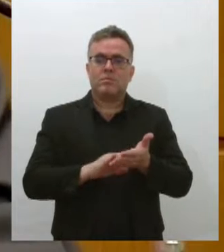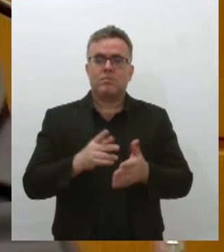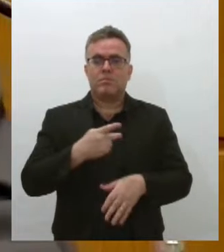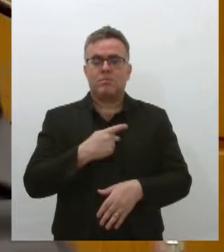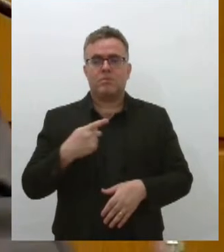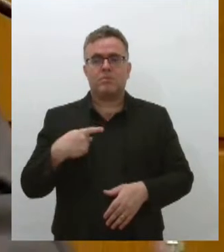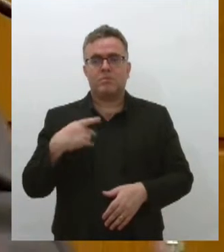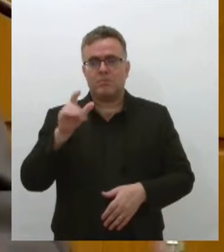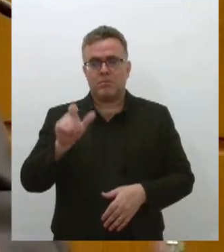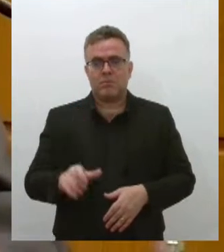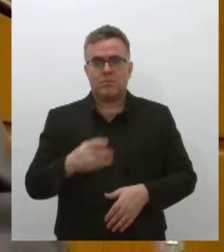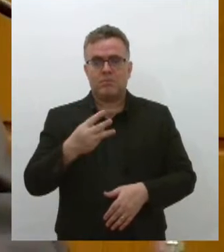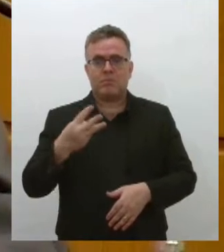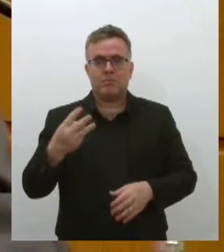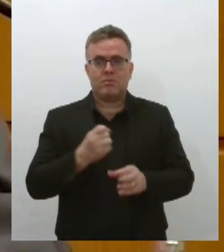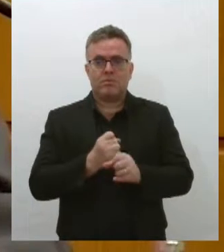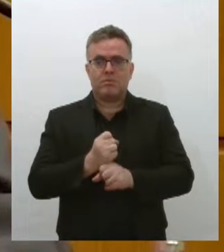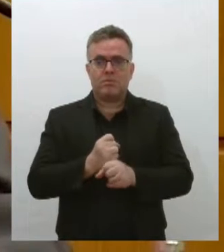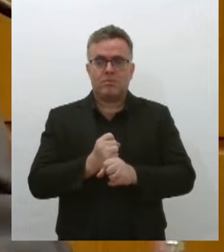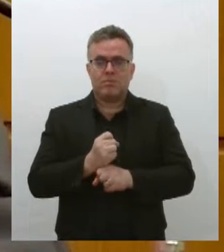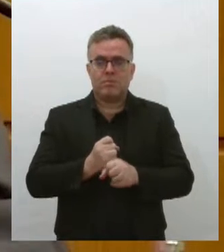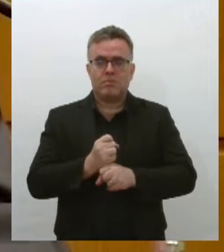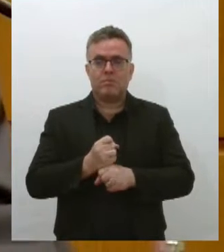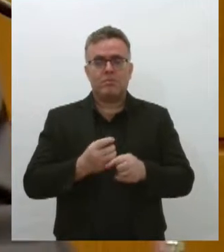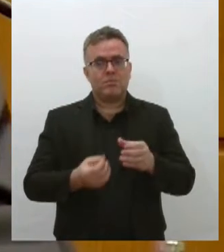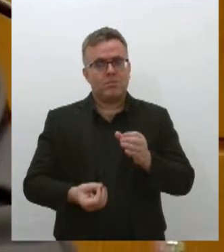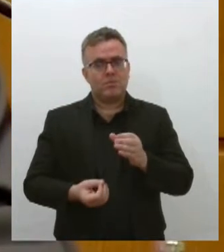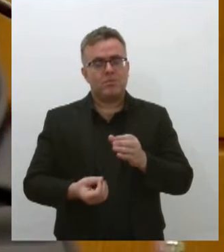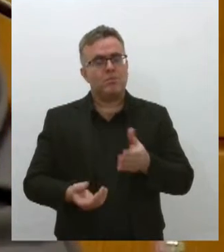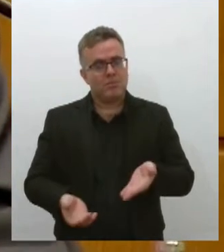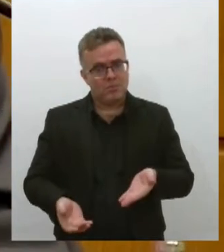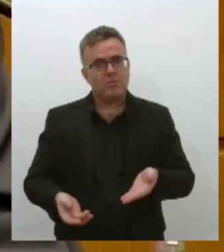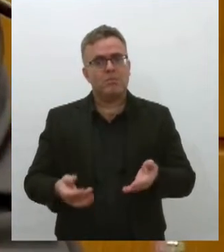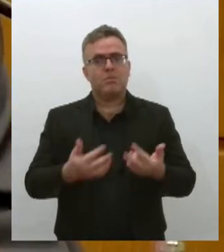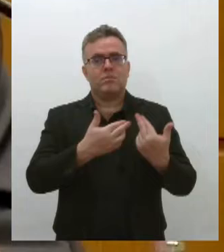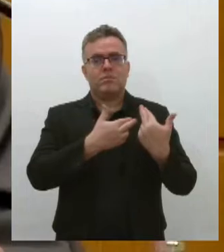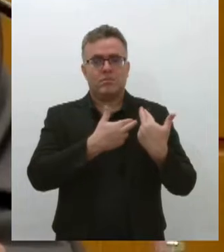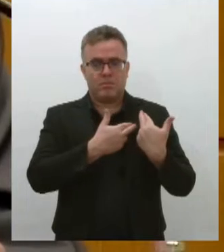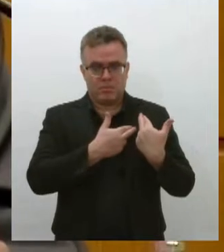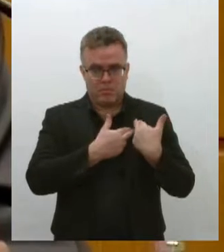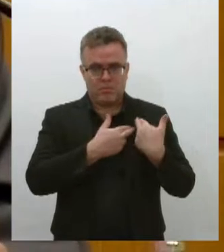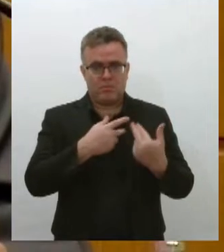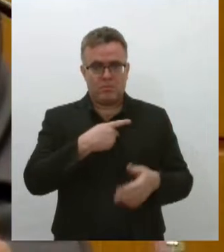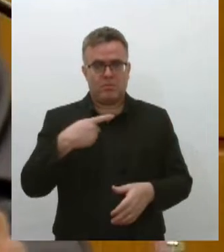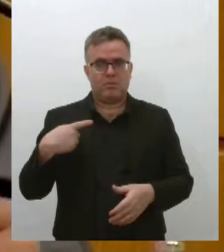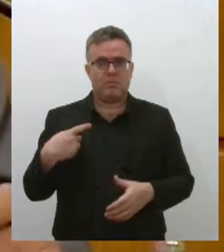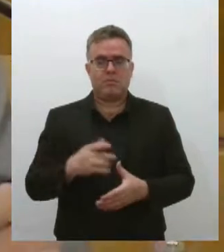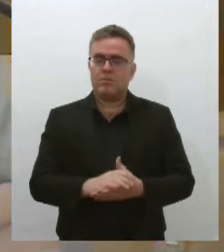33 anos em frente à presidência da Assembleia de Deus do Estado de Sergipe.